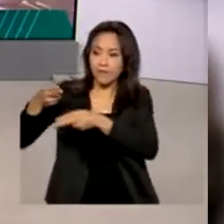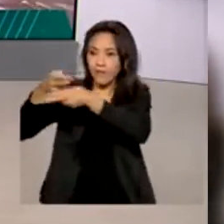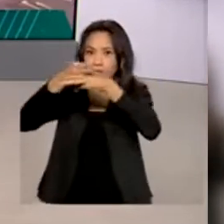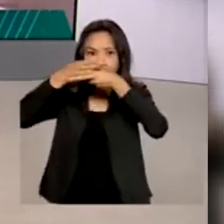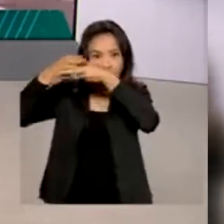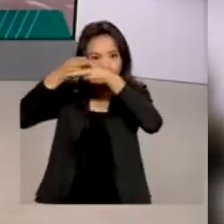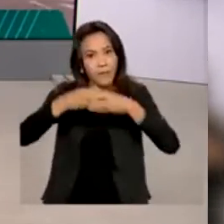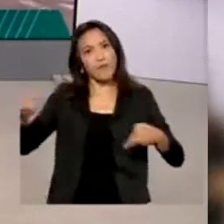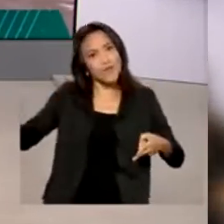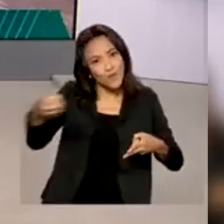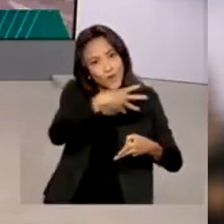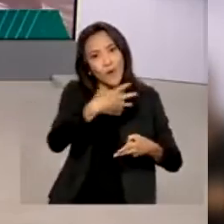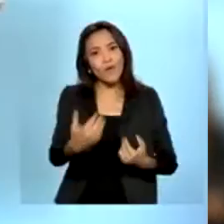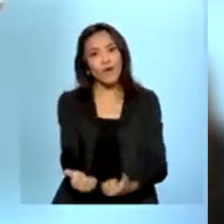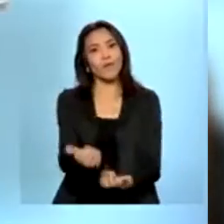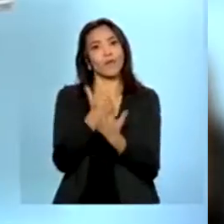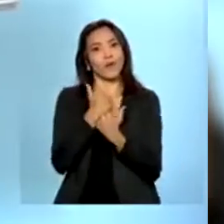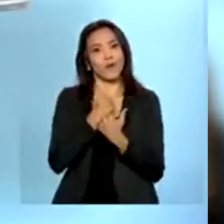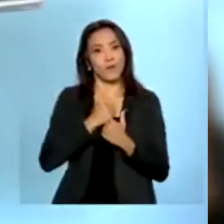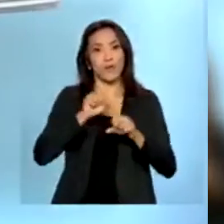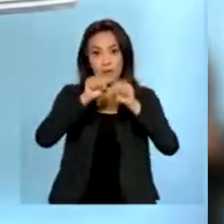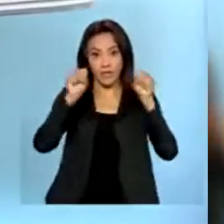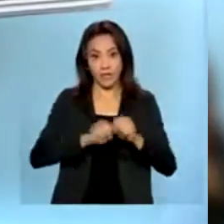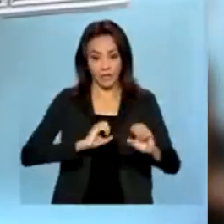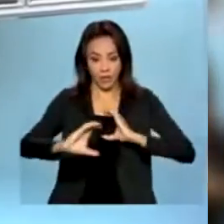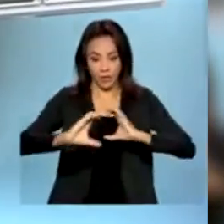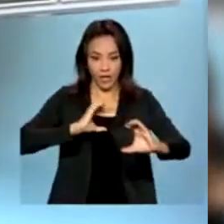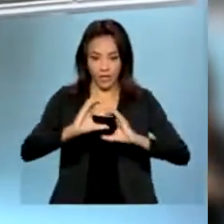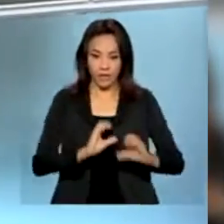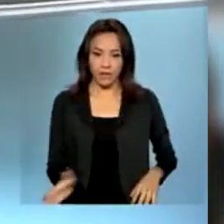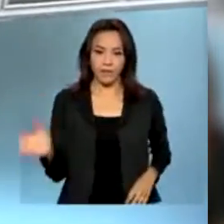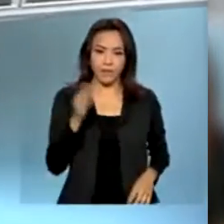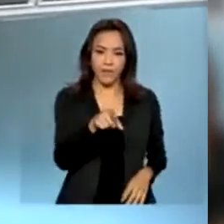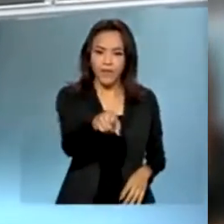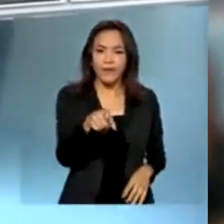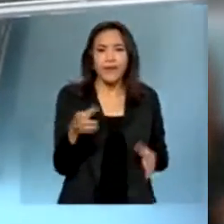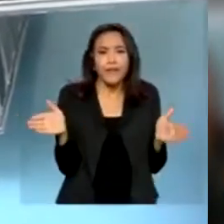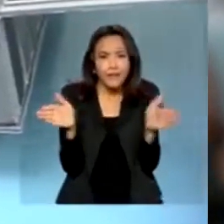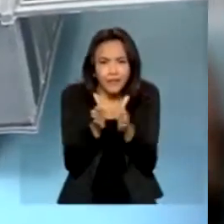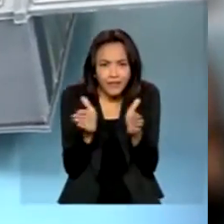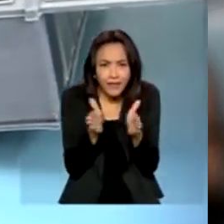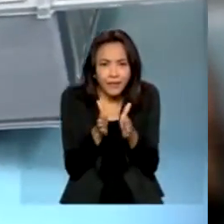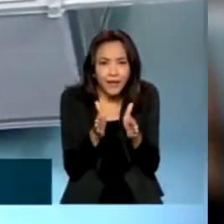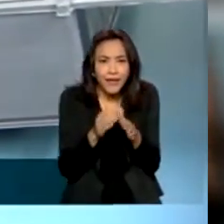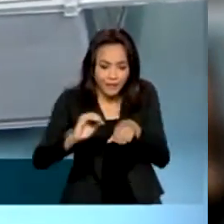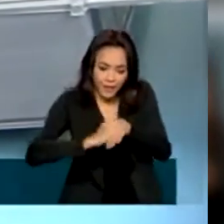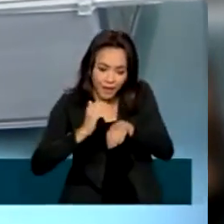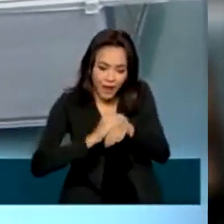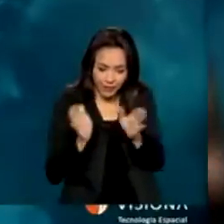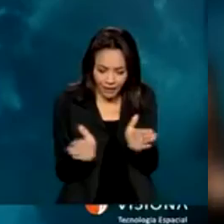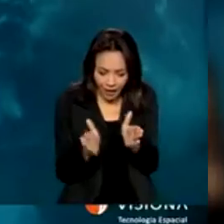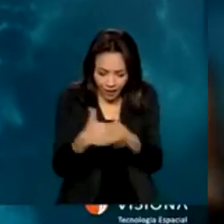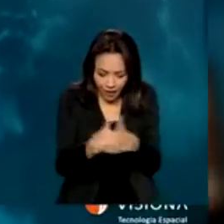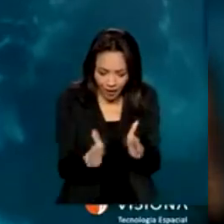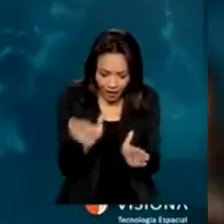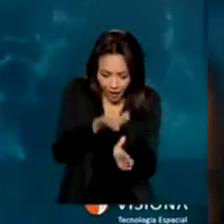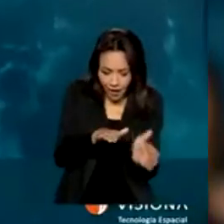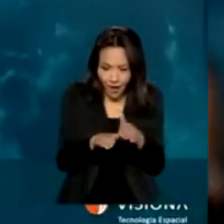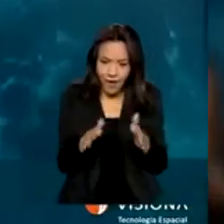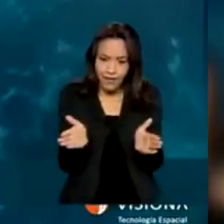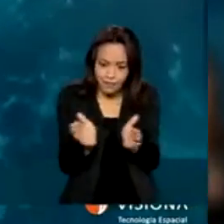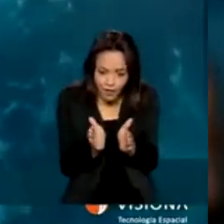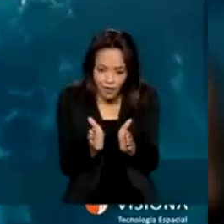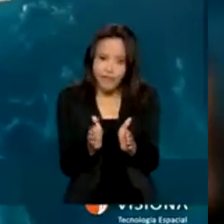sistemas de comunicação do país. Do tamanho de uma caixa de sapato e pesando apenas 12 quilos, o V-Cube 1